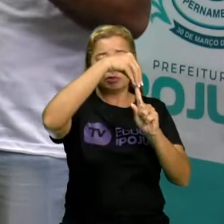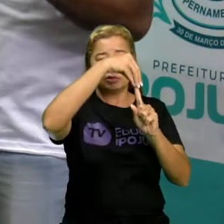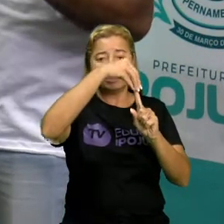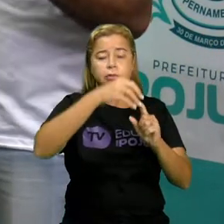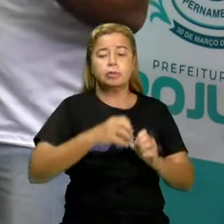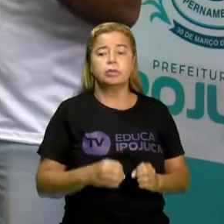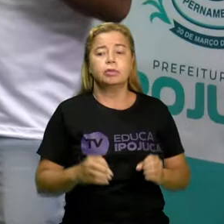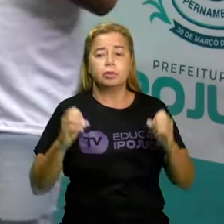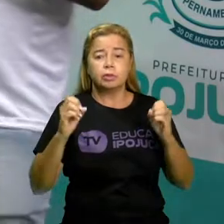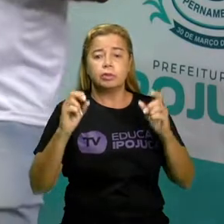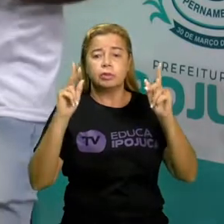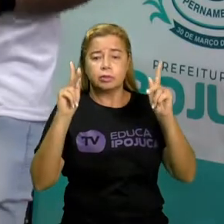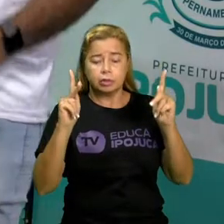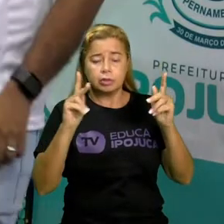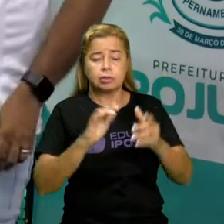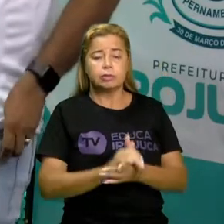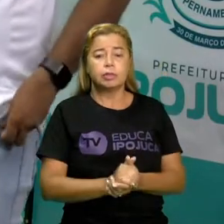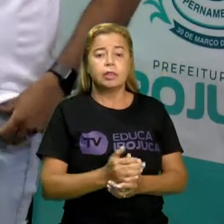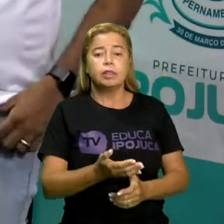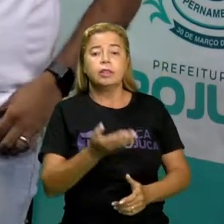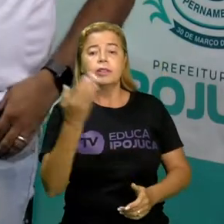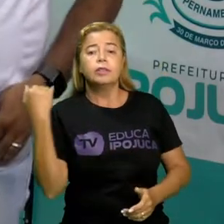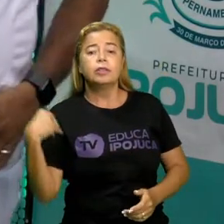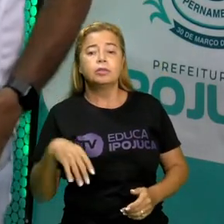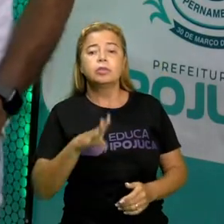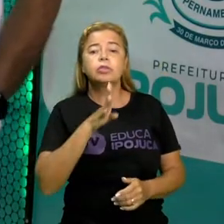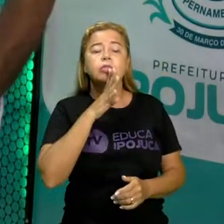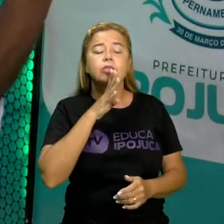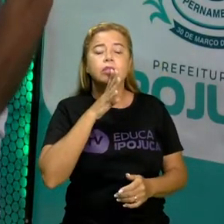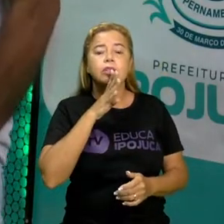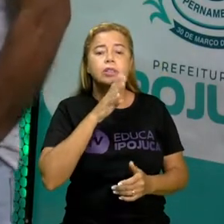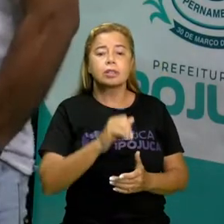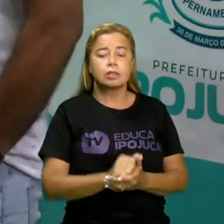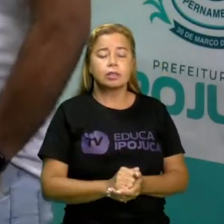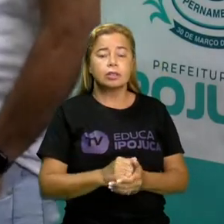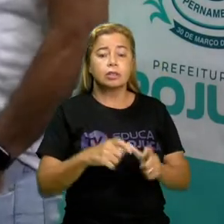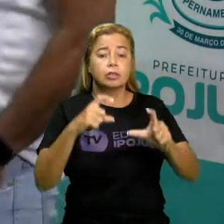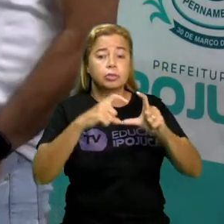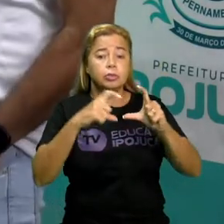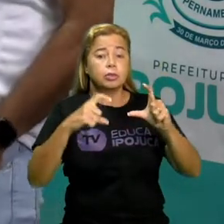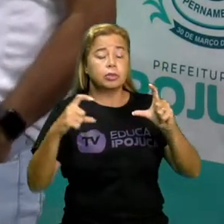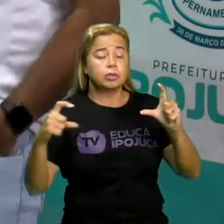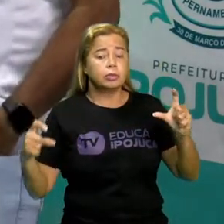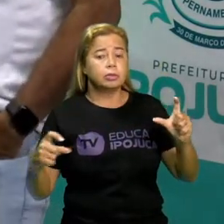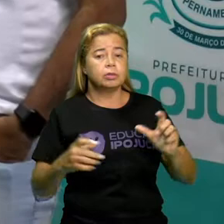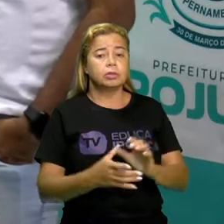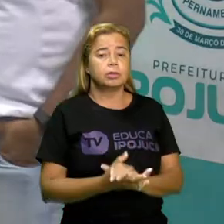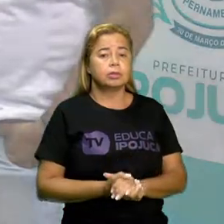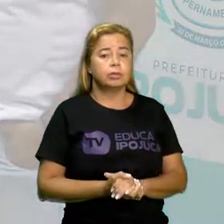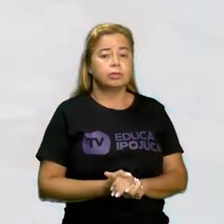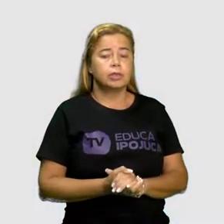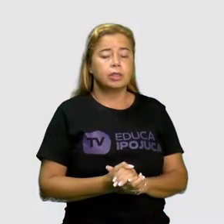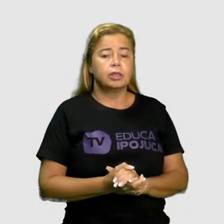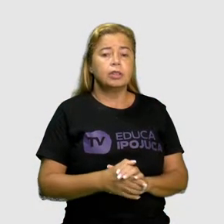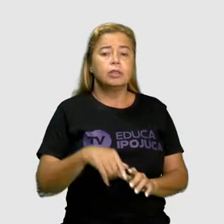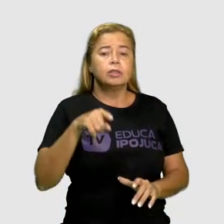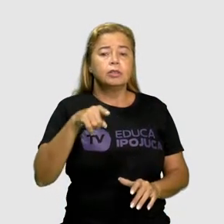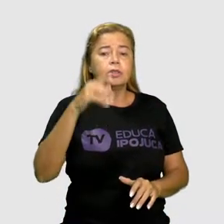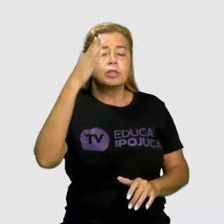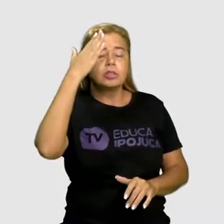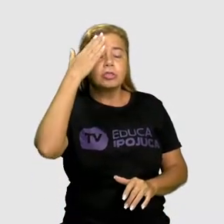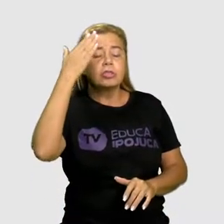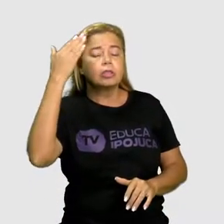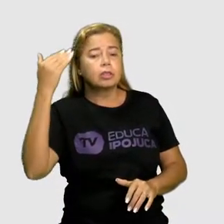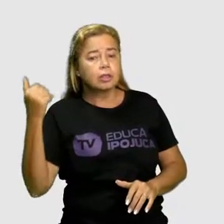Tá tranquilo? Então, vamos conhecer aí esses pronomes pessoais. Vejam só, vocês vão lembrar desses